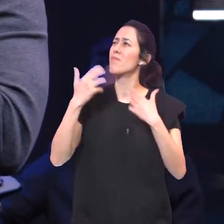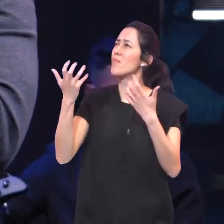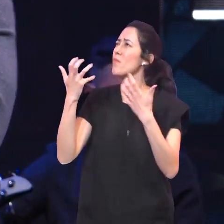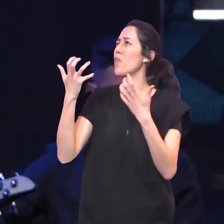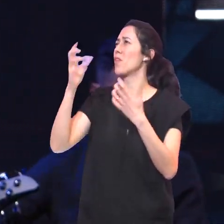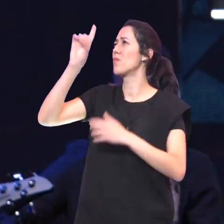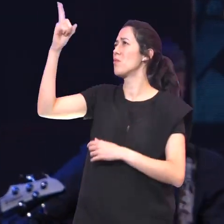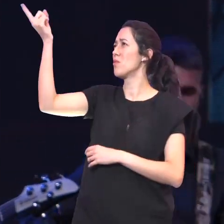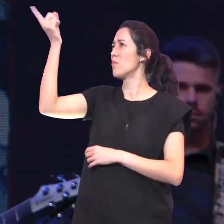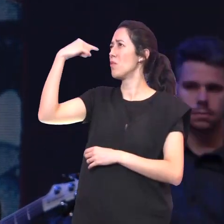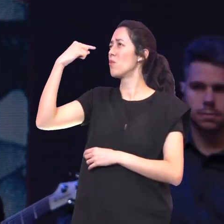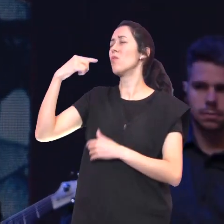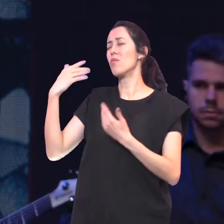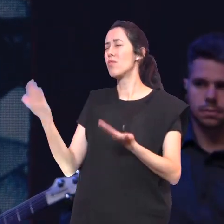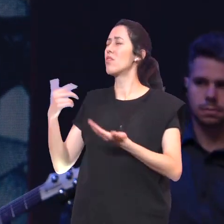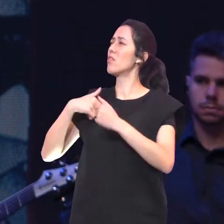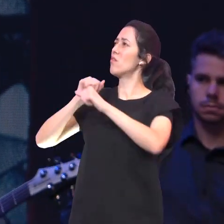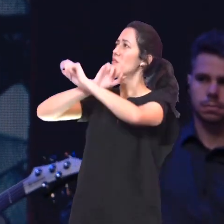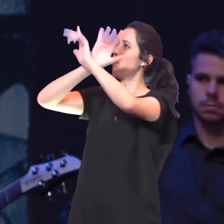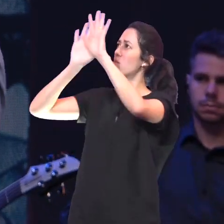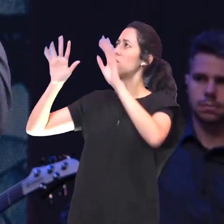E assim Eu glorificarei o teu nome